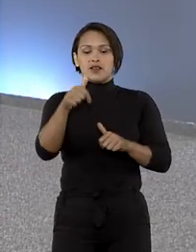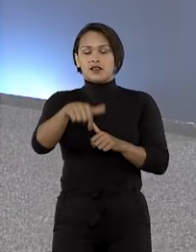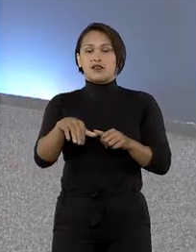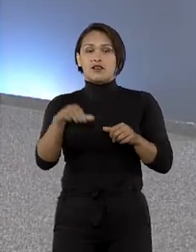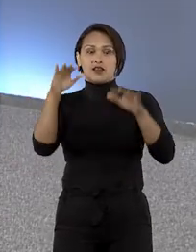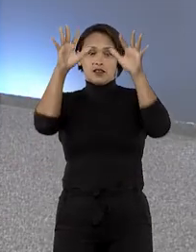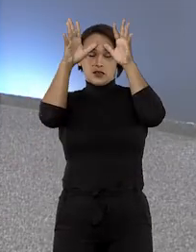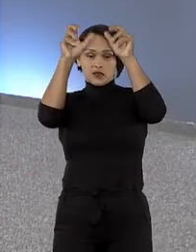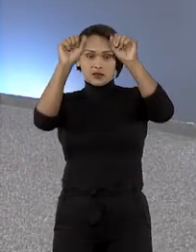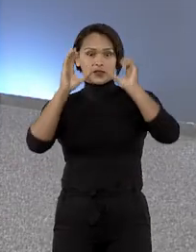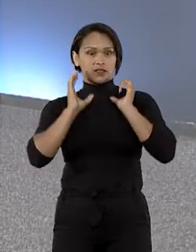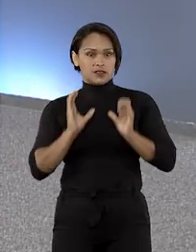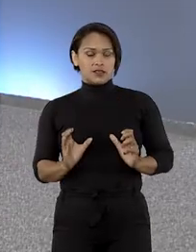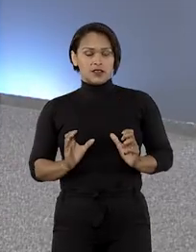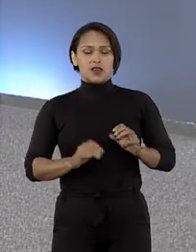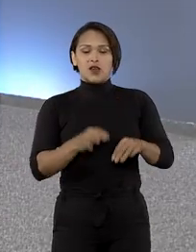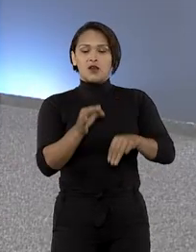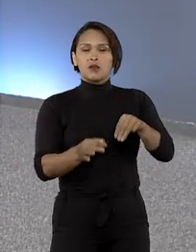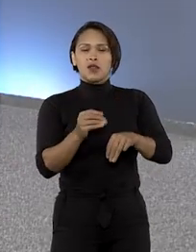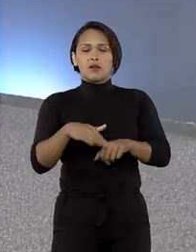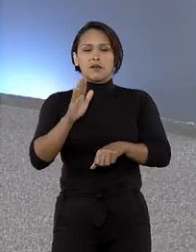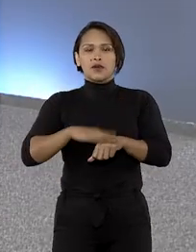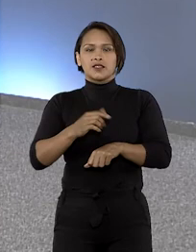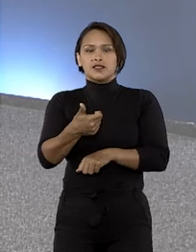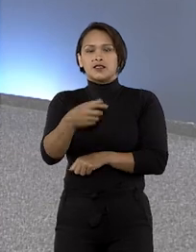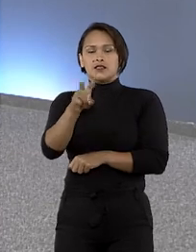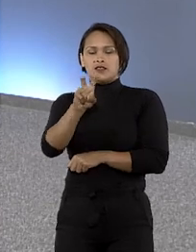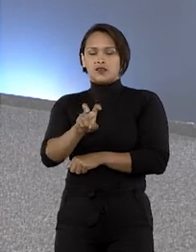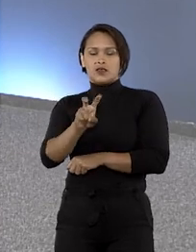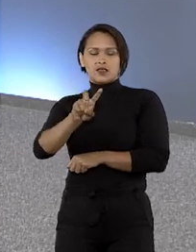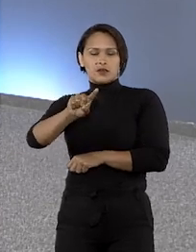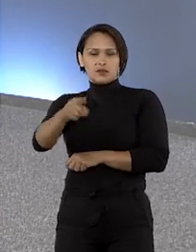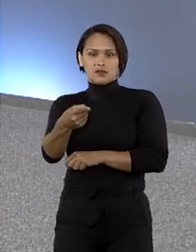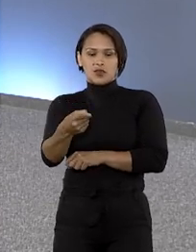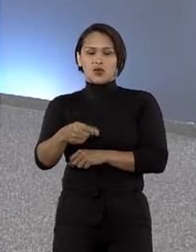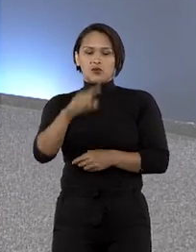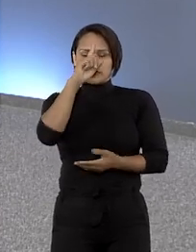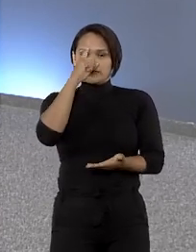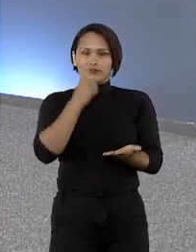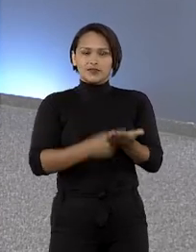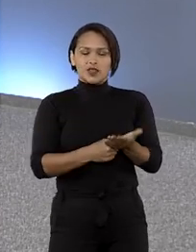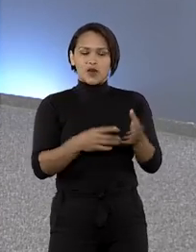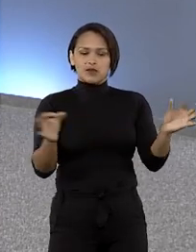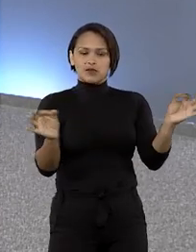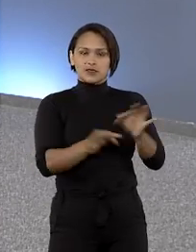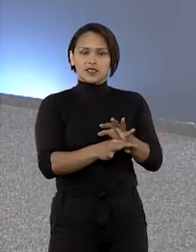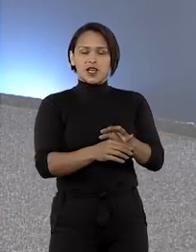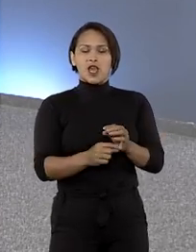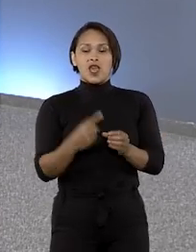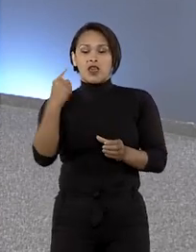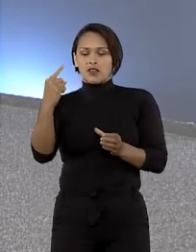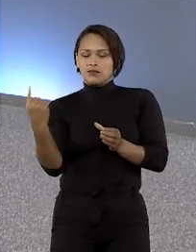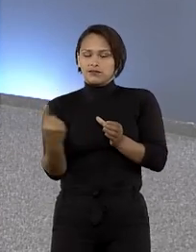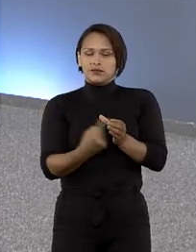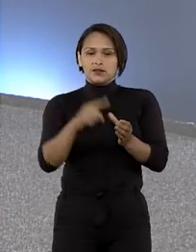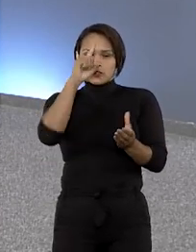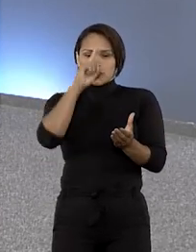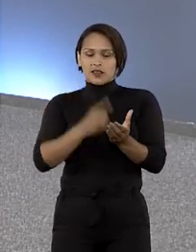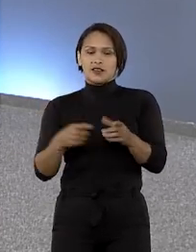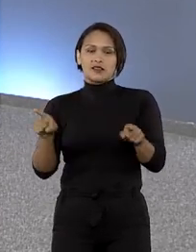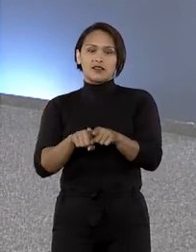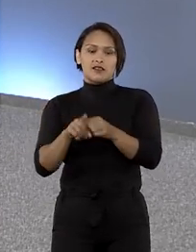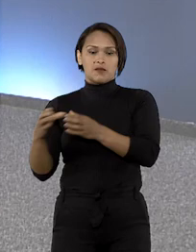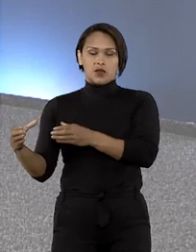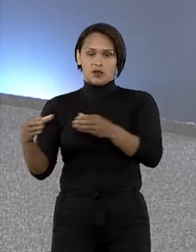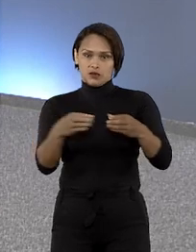Tribunal da Cidadania, o ministro proferiu mais de 155 mil decisões terminativas entre monocráticas e